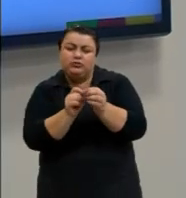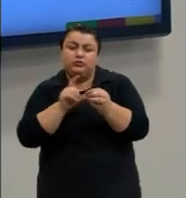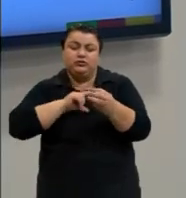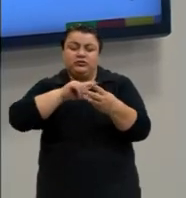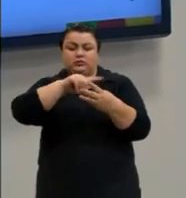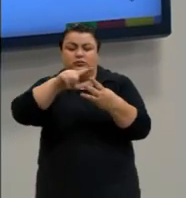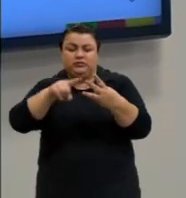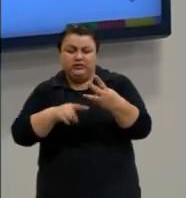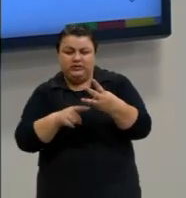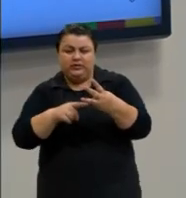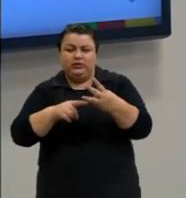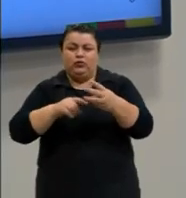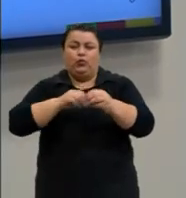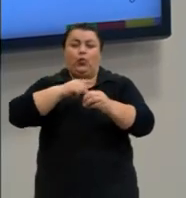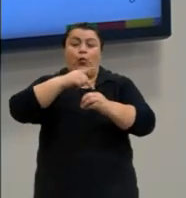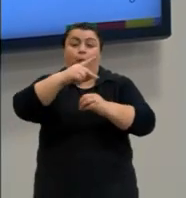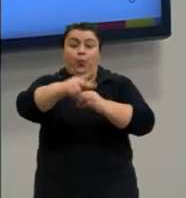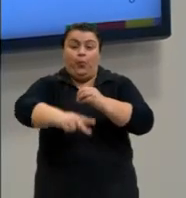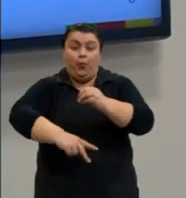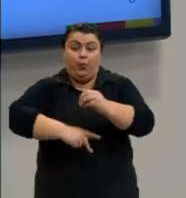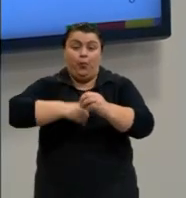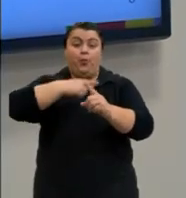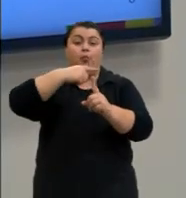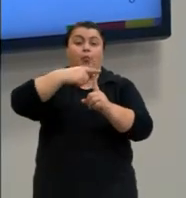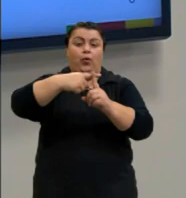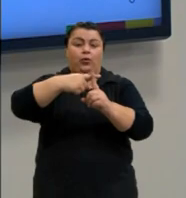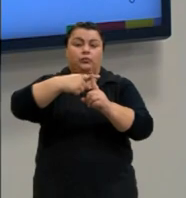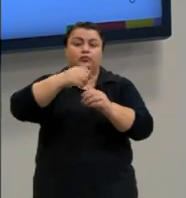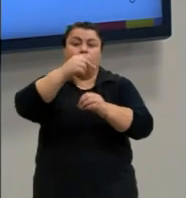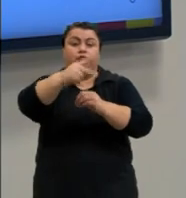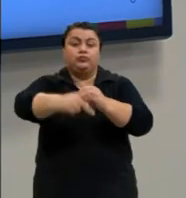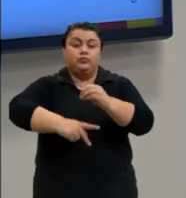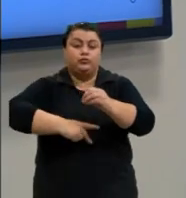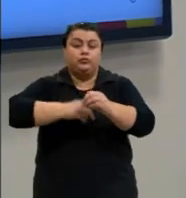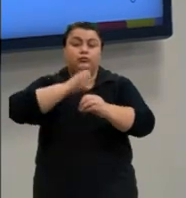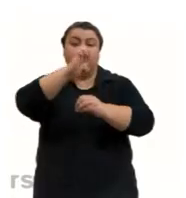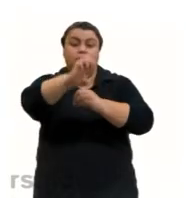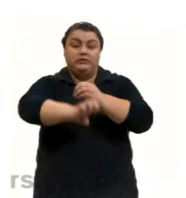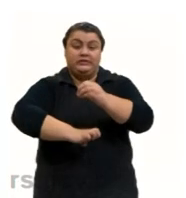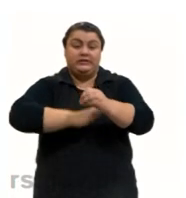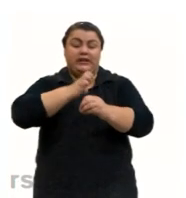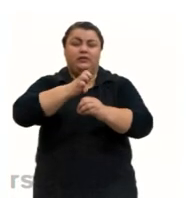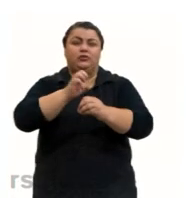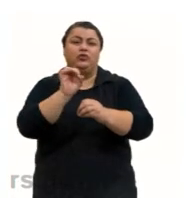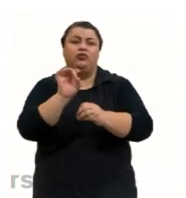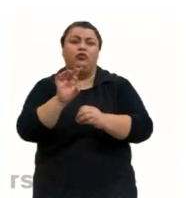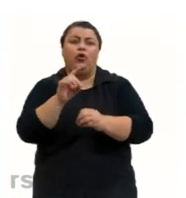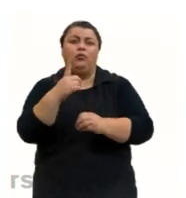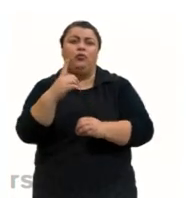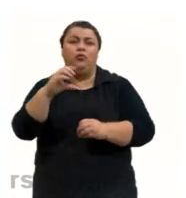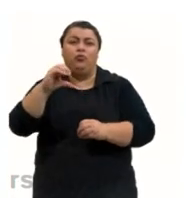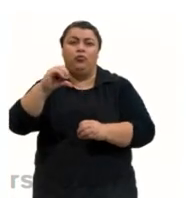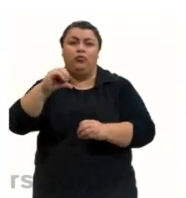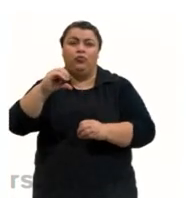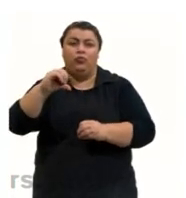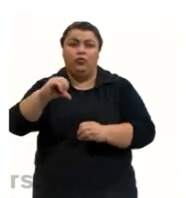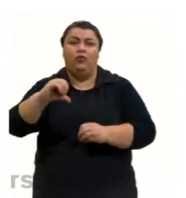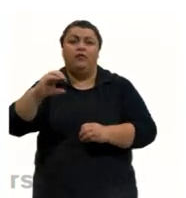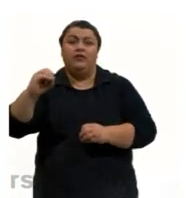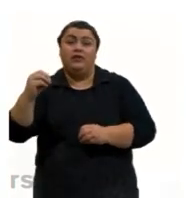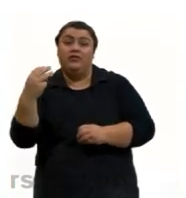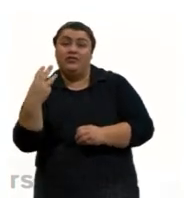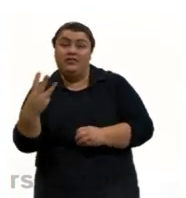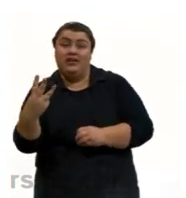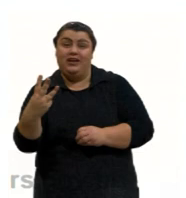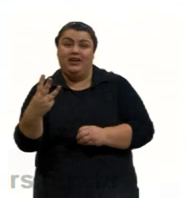elétrons e os nêutrons. Mas só em 1903 que descobriram o elétron. E esse modelo foi chamado